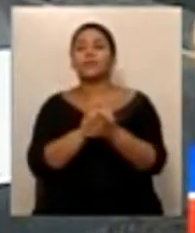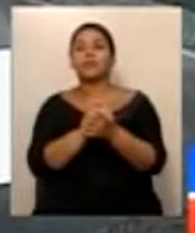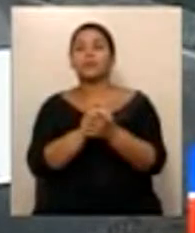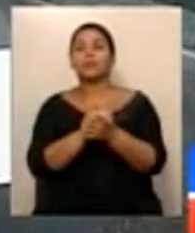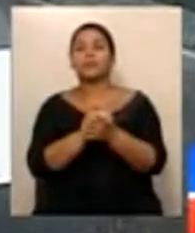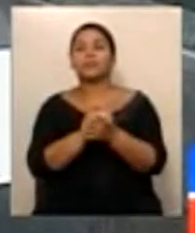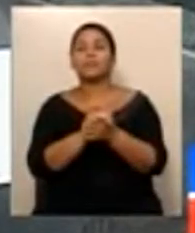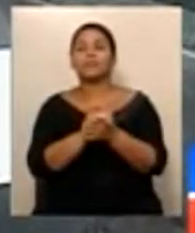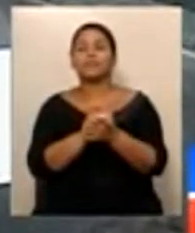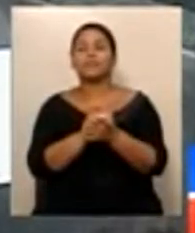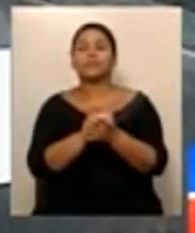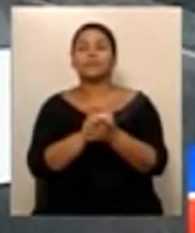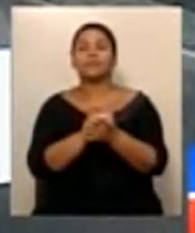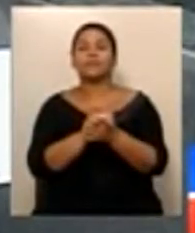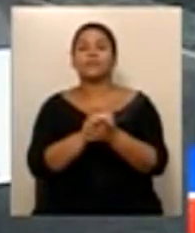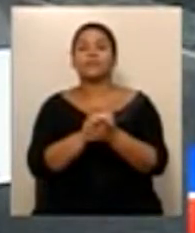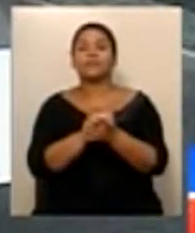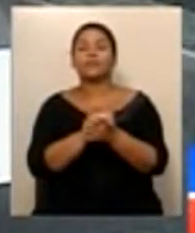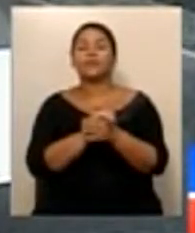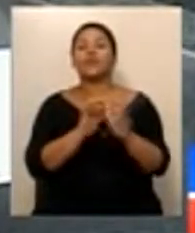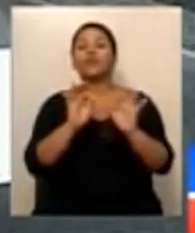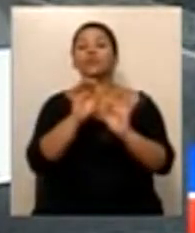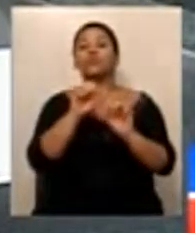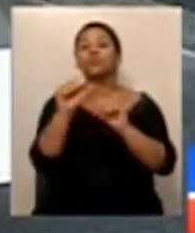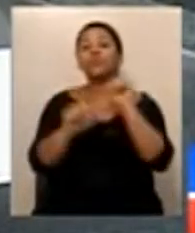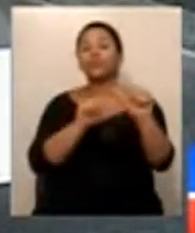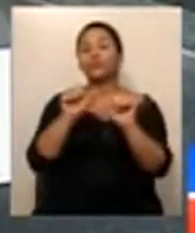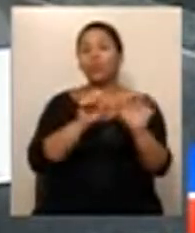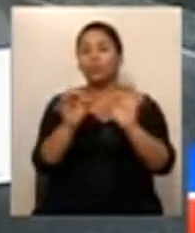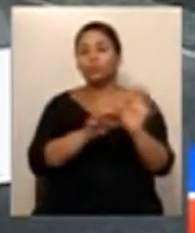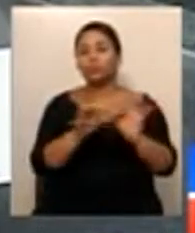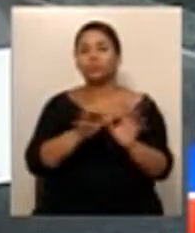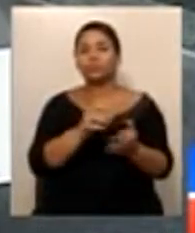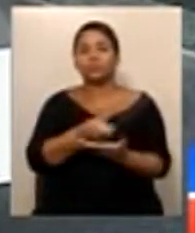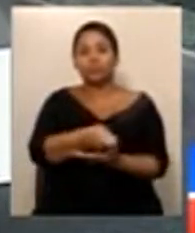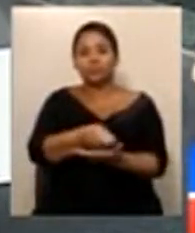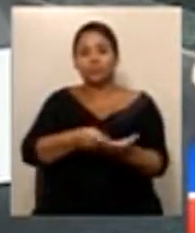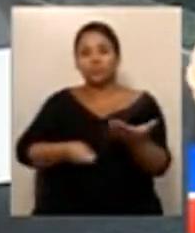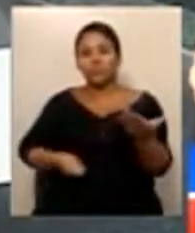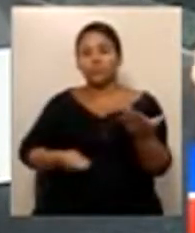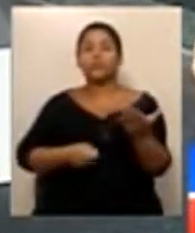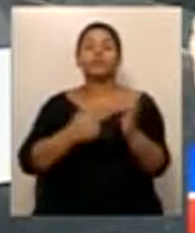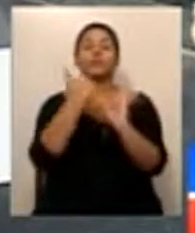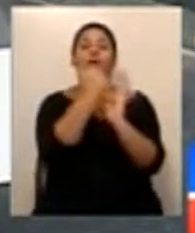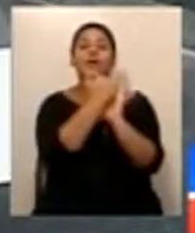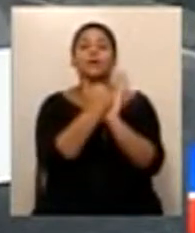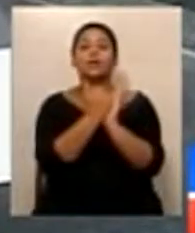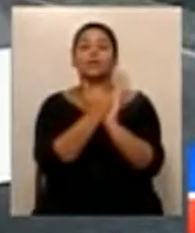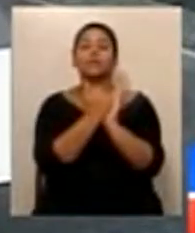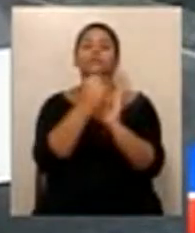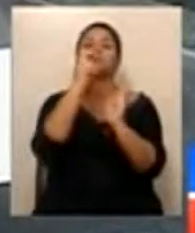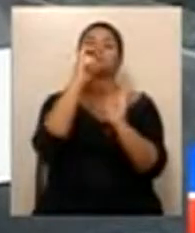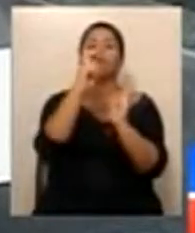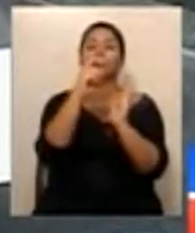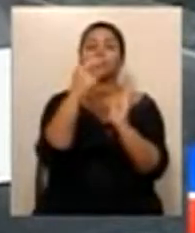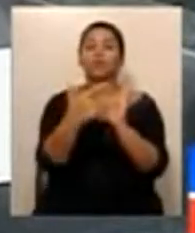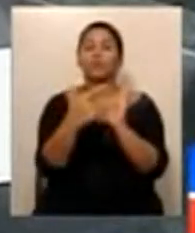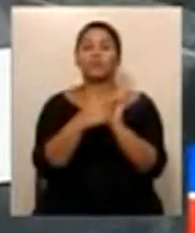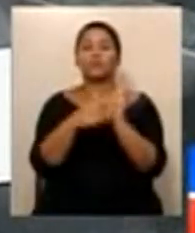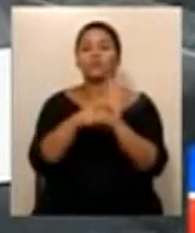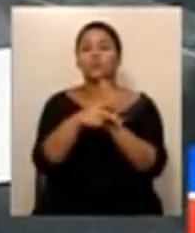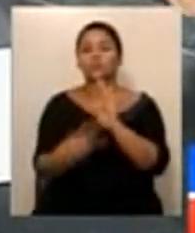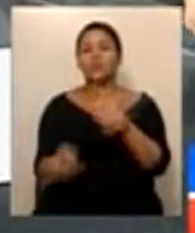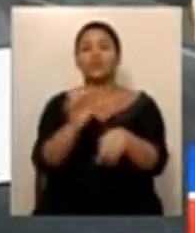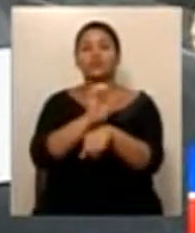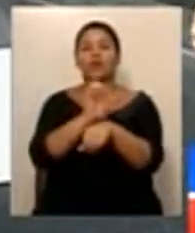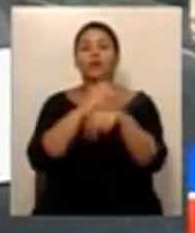a redação do artigo 152 da Constituição do Estado de Alagoas. essa PEC, seu presidente,